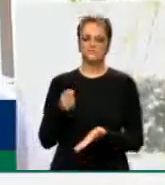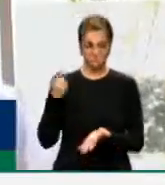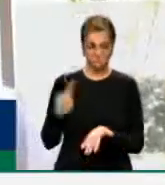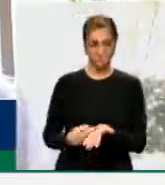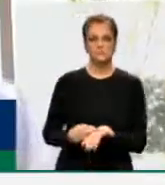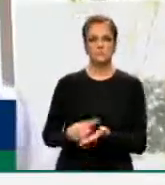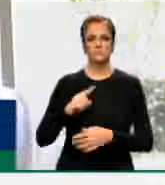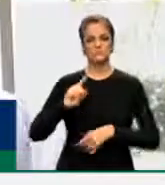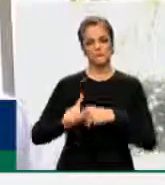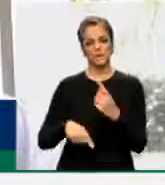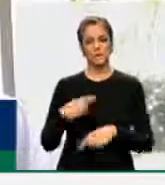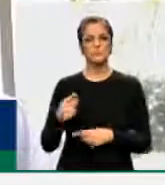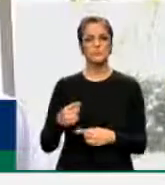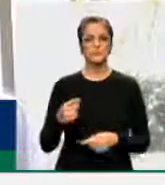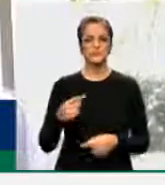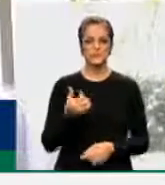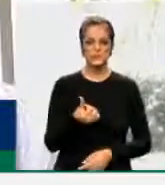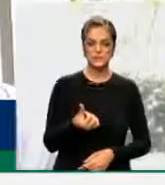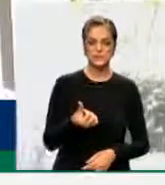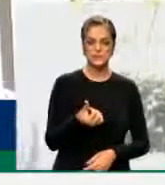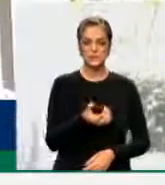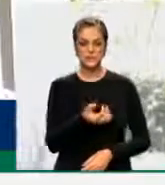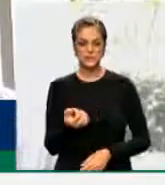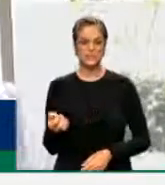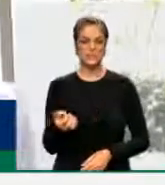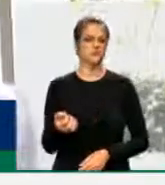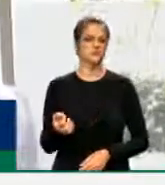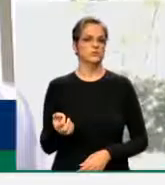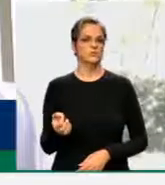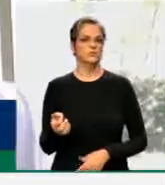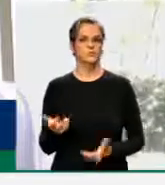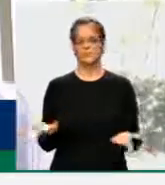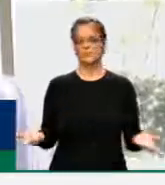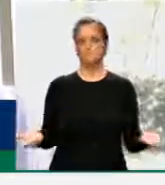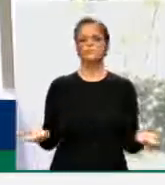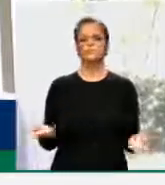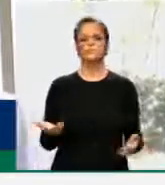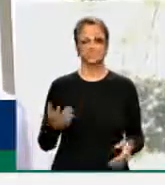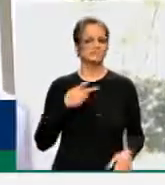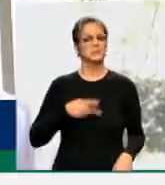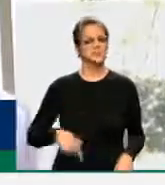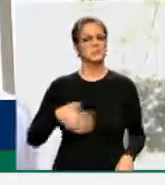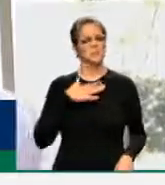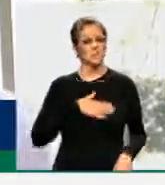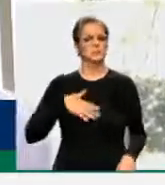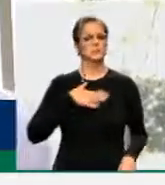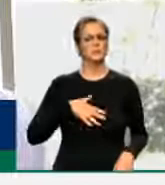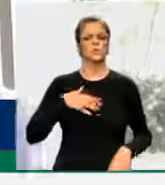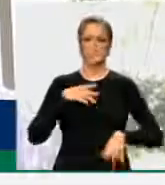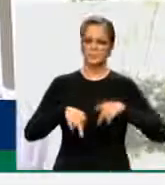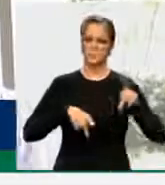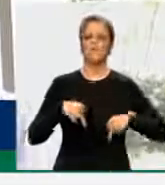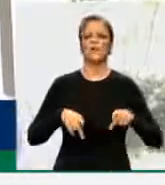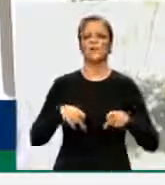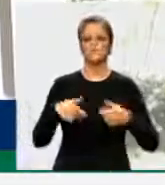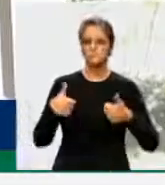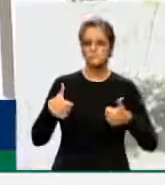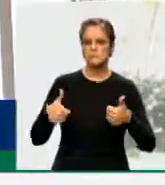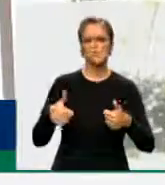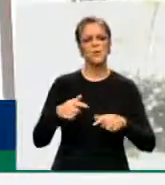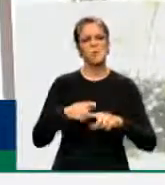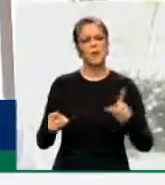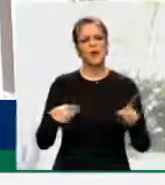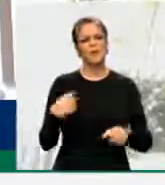fatos, levou a 600. O presidente gostou muito do impacto positivo que isso teve na popularidade dele. Nós não fizemos isso